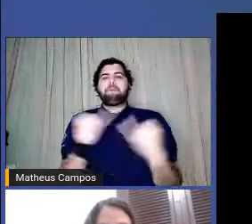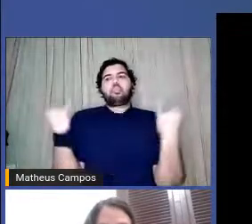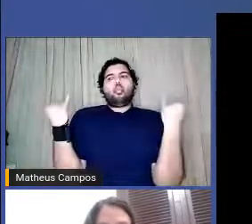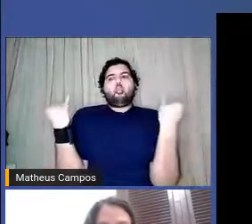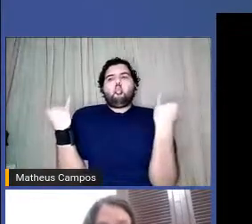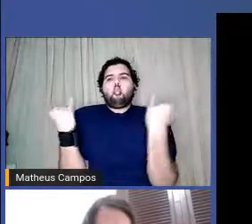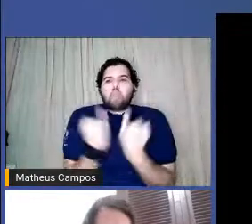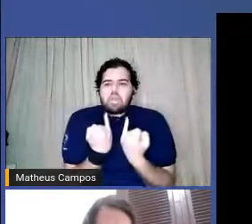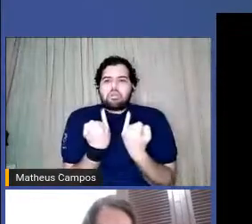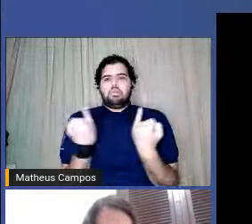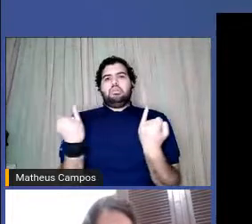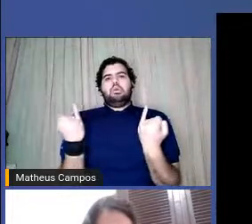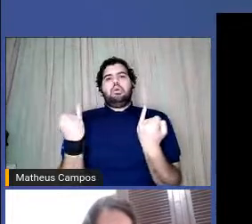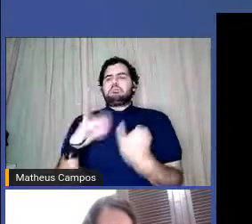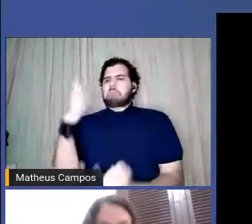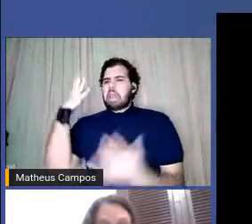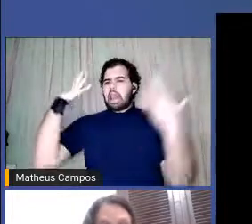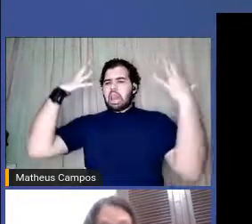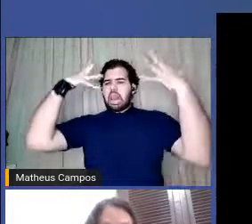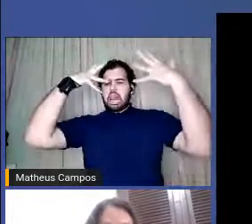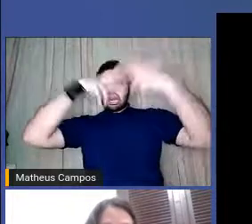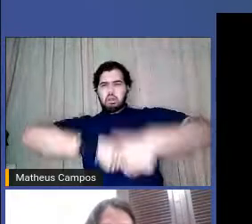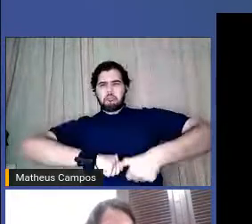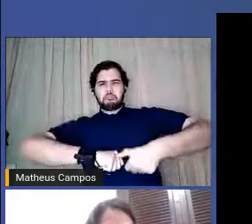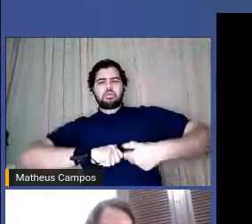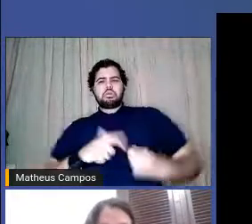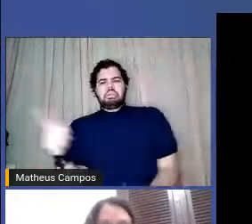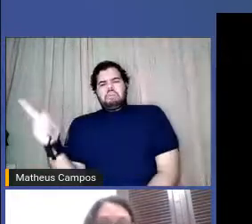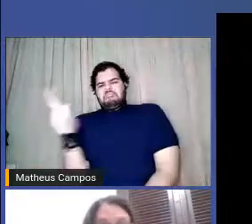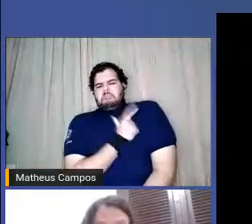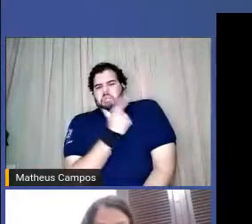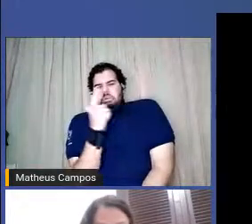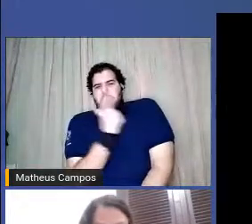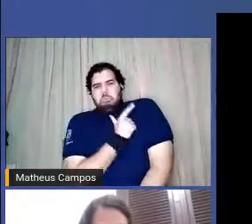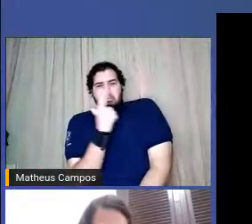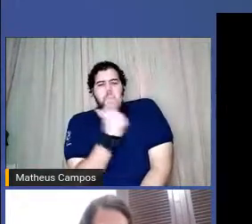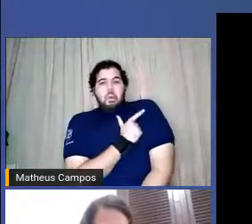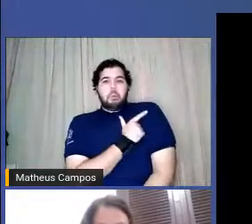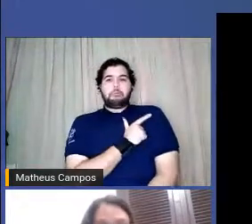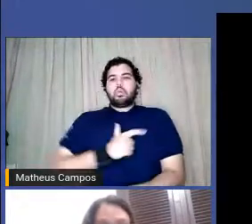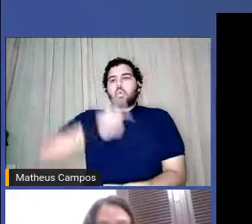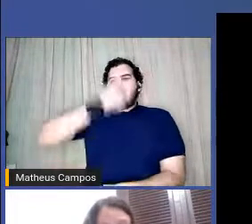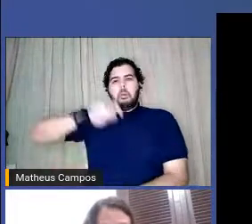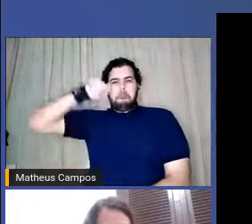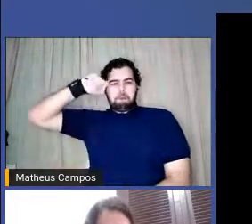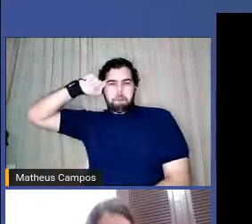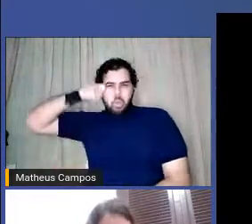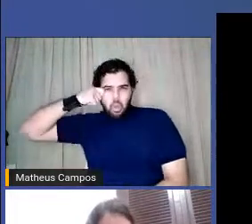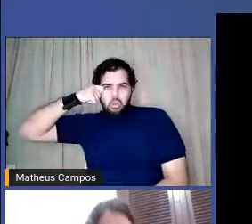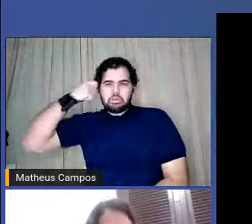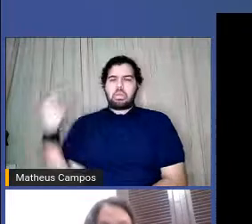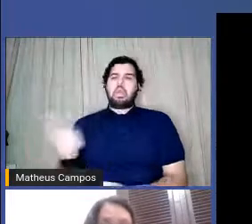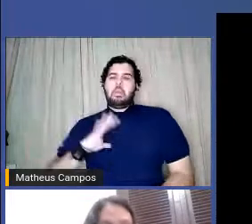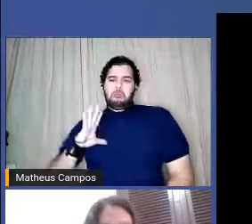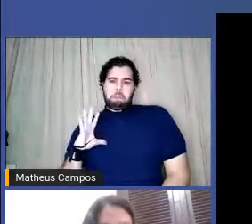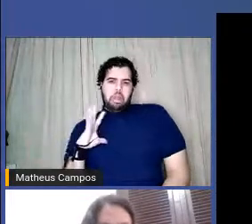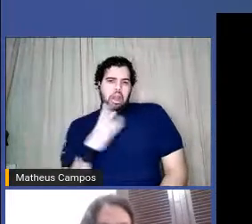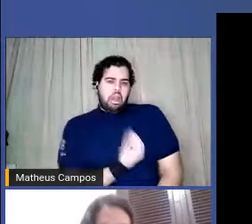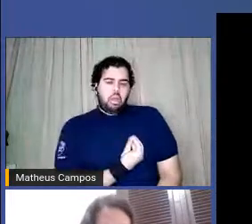demais, bonita demais, feia demais, preta demais, trans demais,